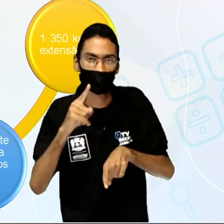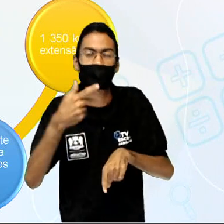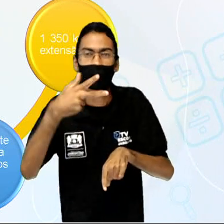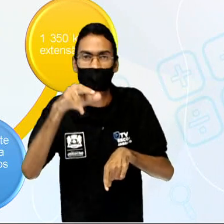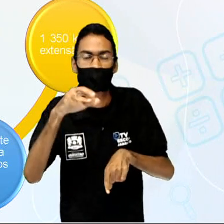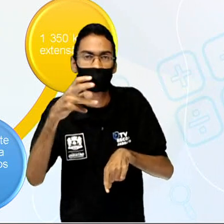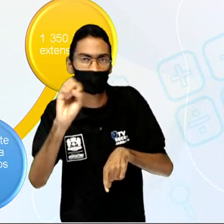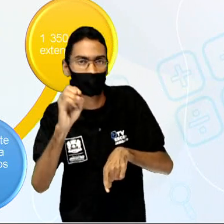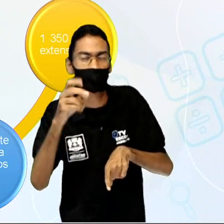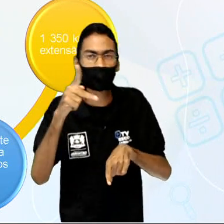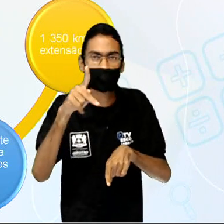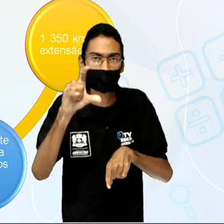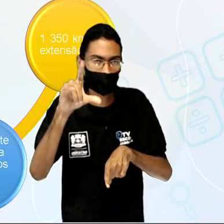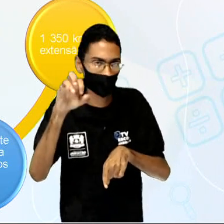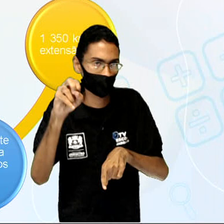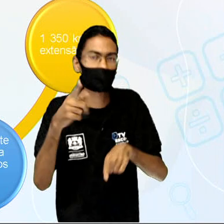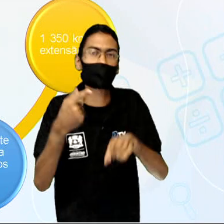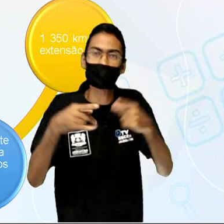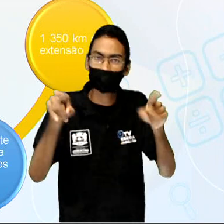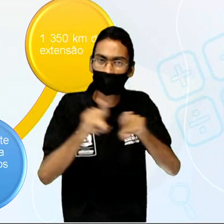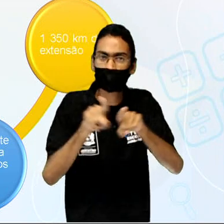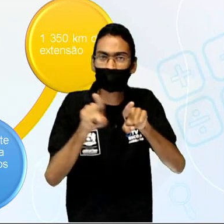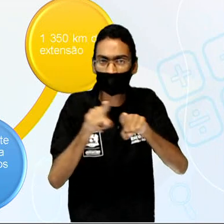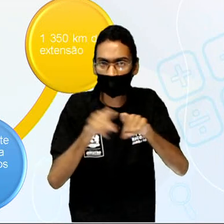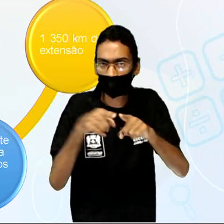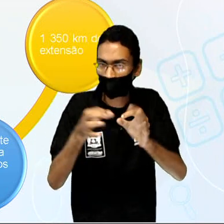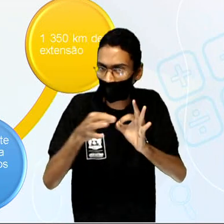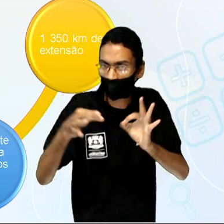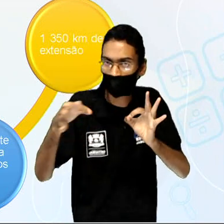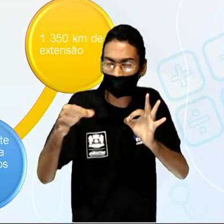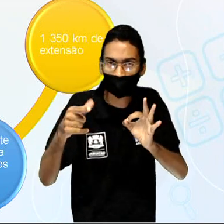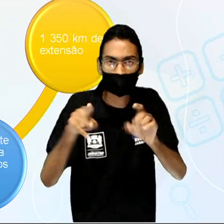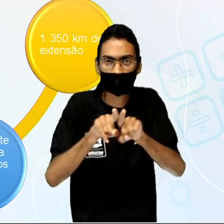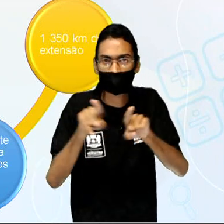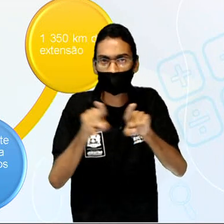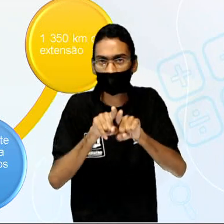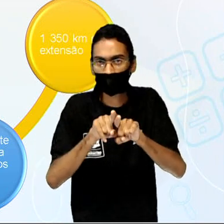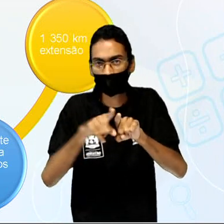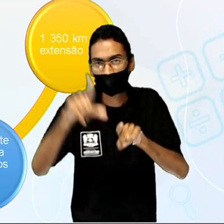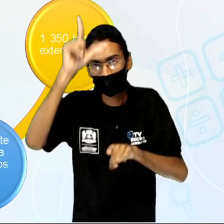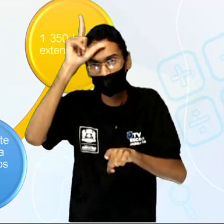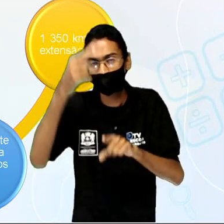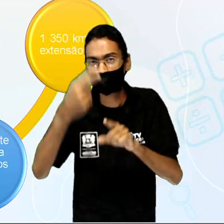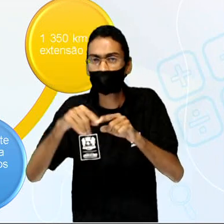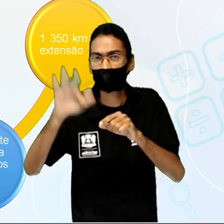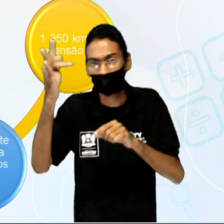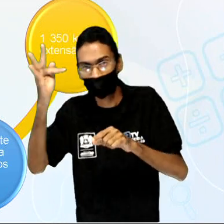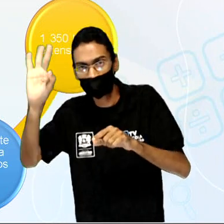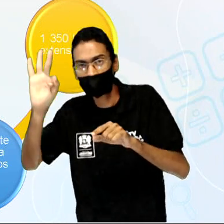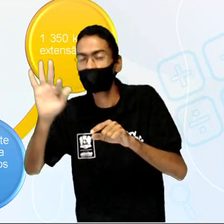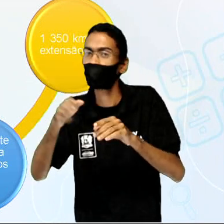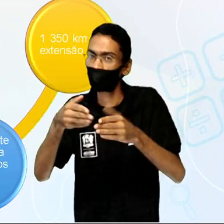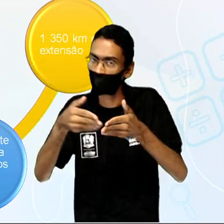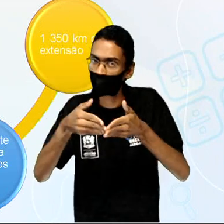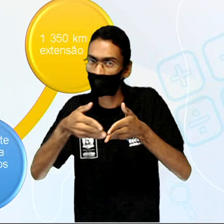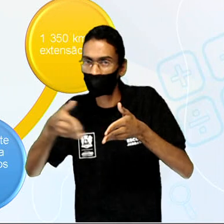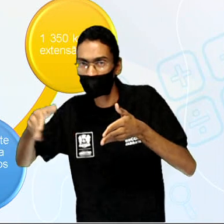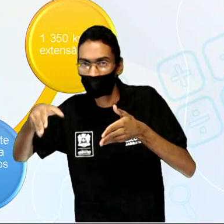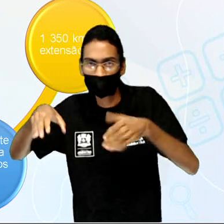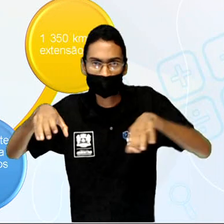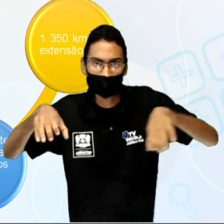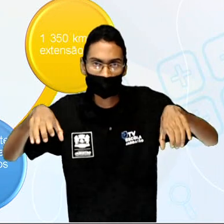de extensão, nascendo nos Alpes Suíços, separa a Alemanha da França, passa pelos Países Baixos e